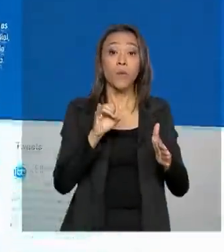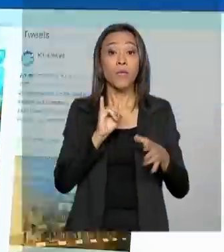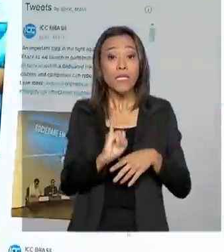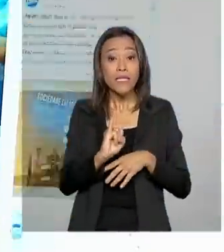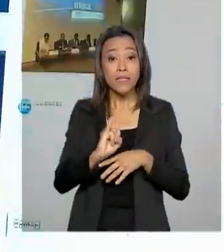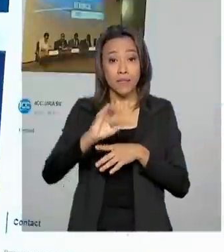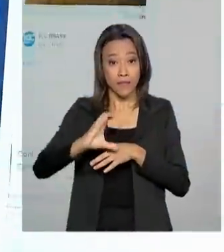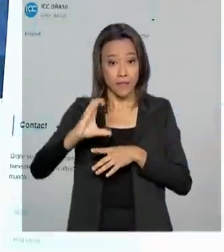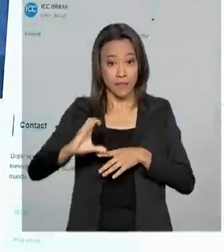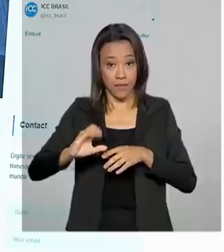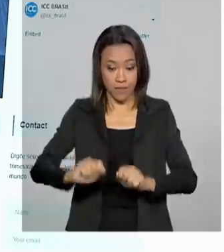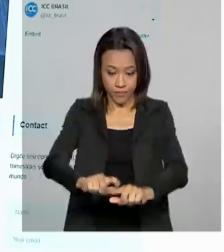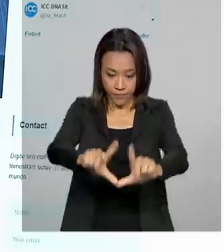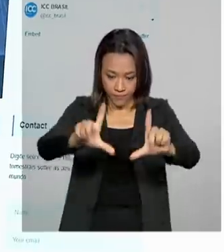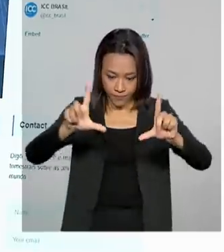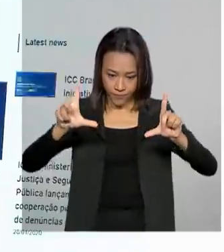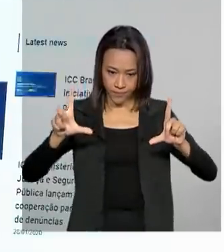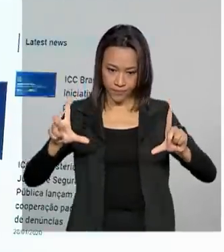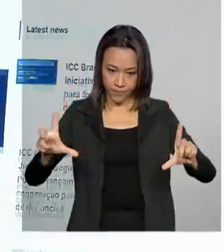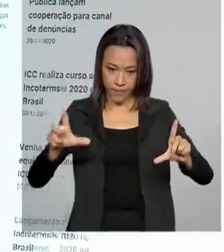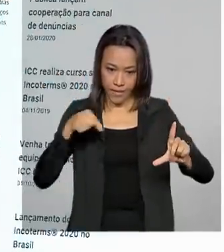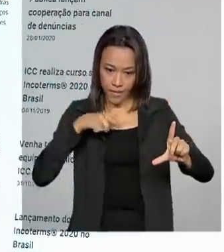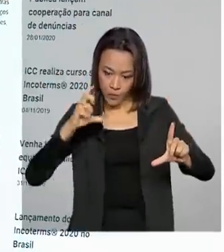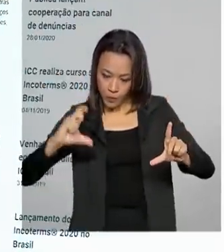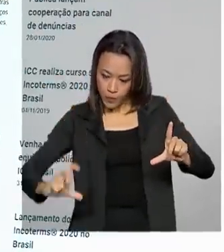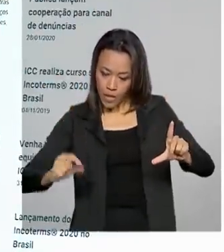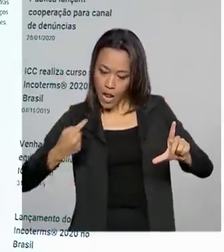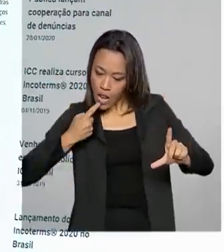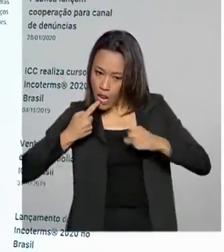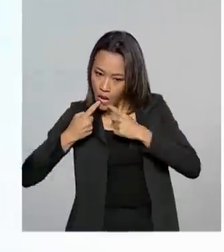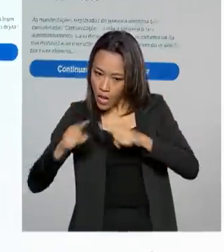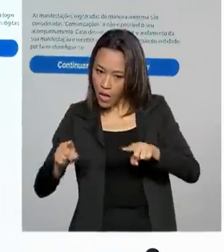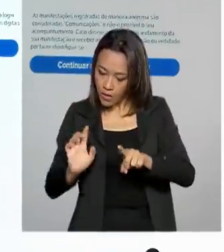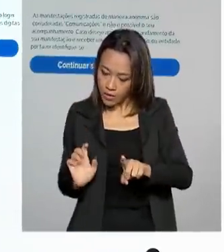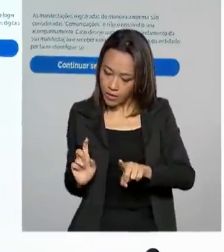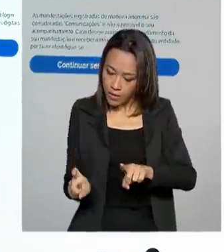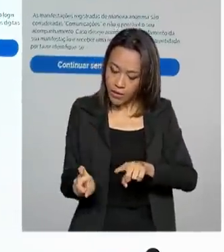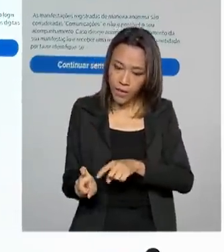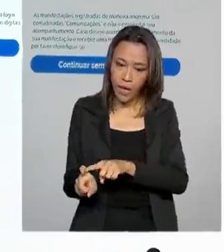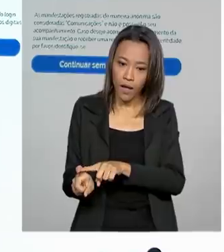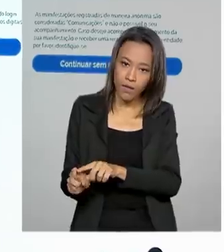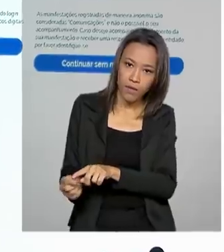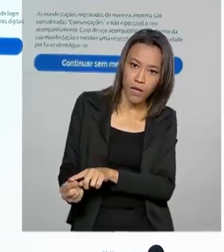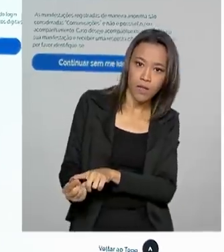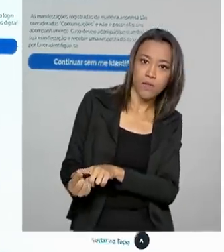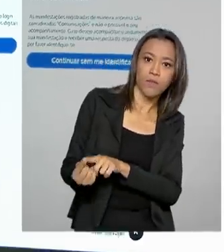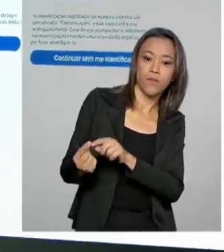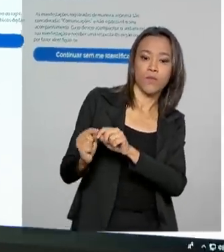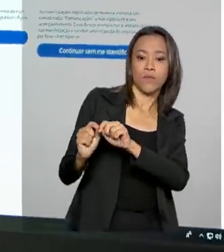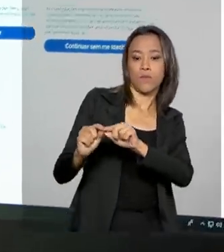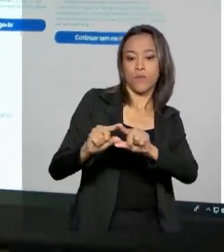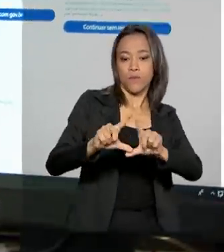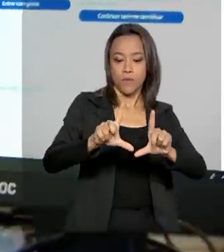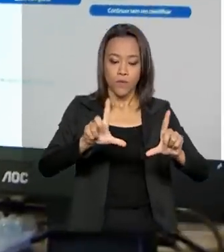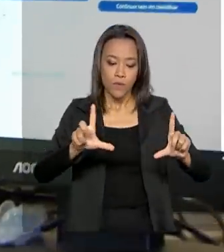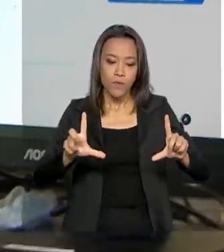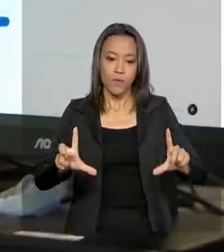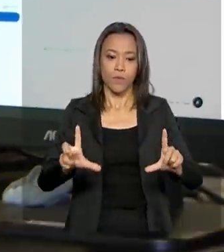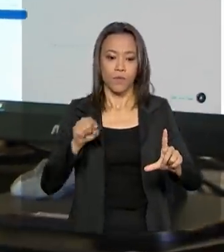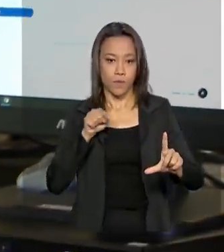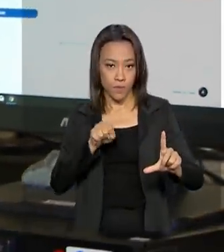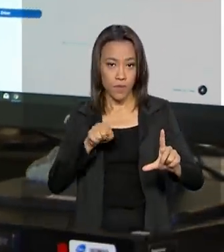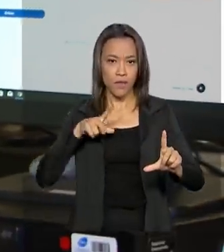internet, o cidadão vai encontrar uma área para denúncias. Ao clicar no espaço, ele será direcionado para a plataforma Fala.br,